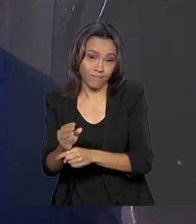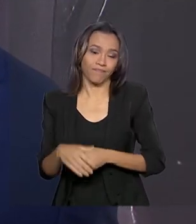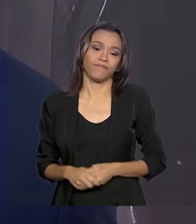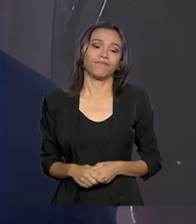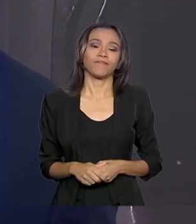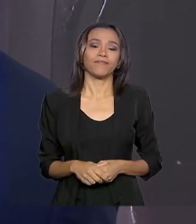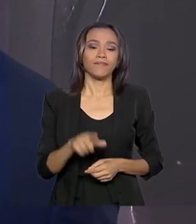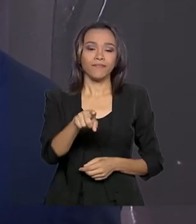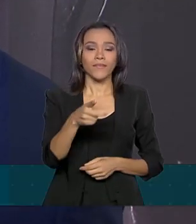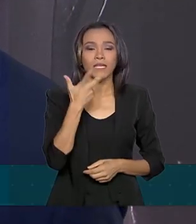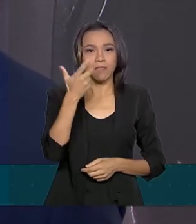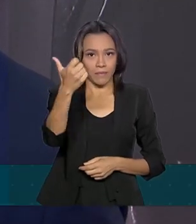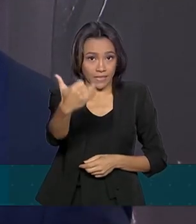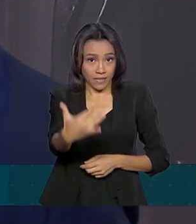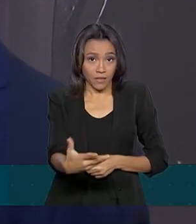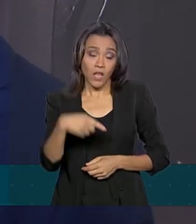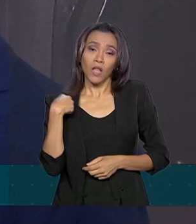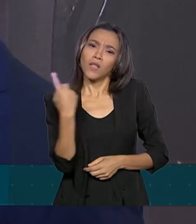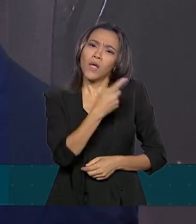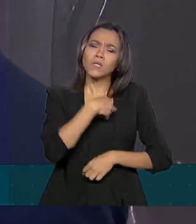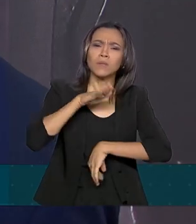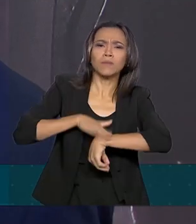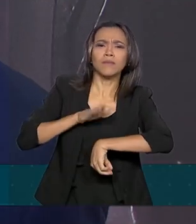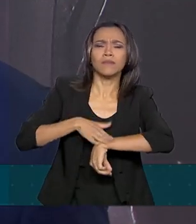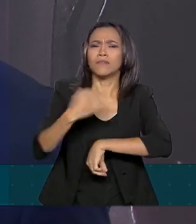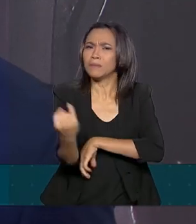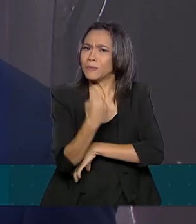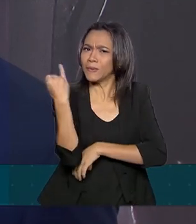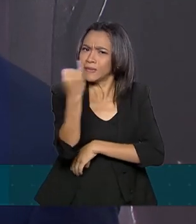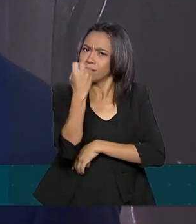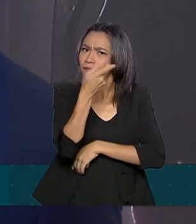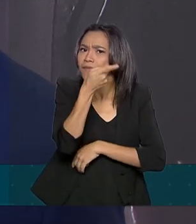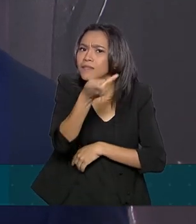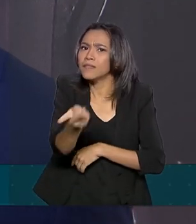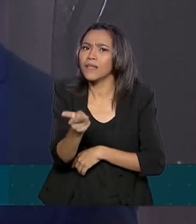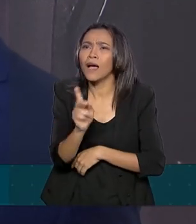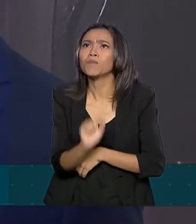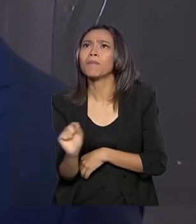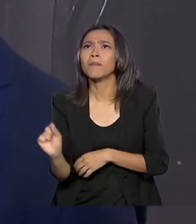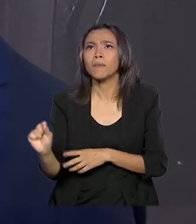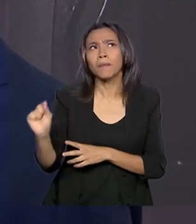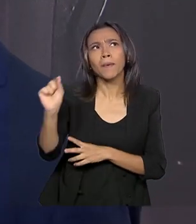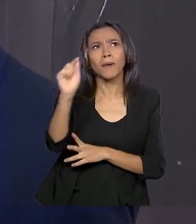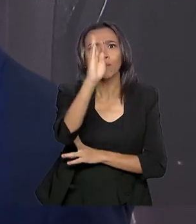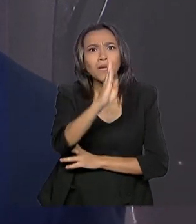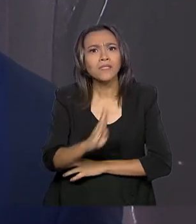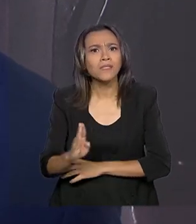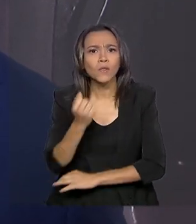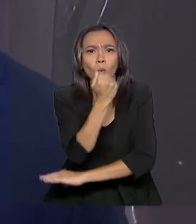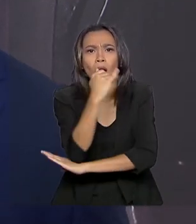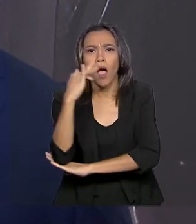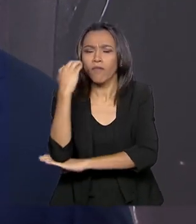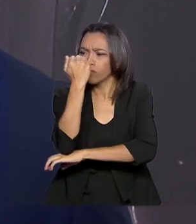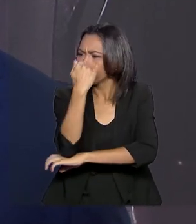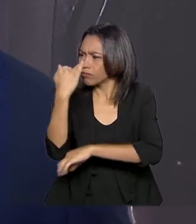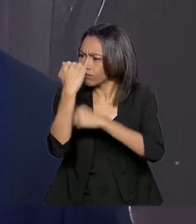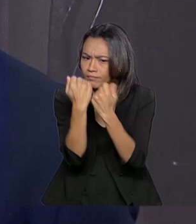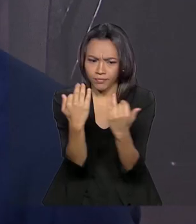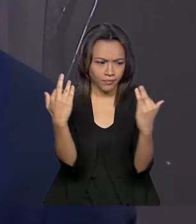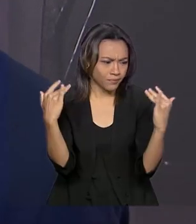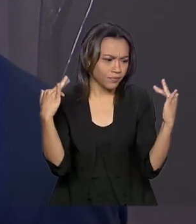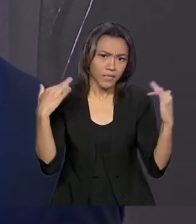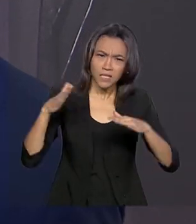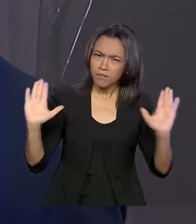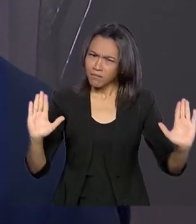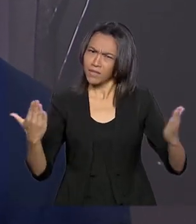Nós temos um momento muito importante para as pessoas visitarem os nossos parques do Brasil. Visitar nessa época de carnaval.